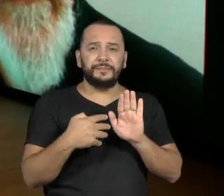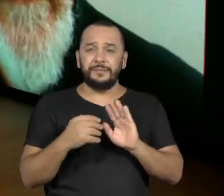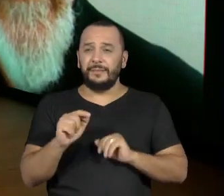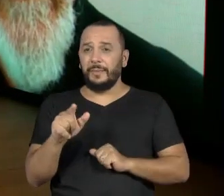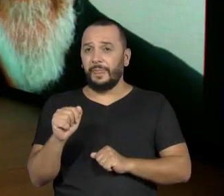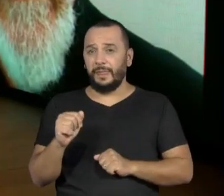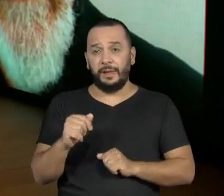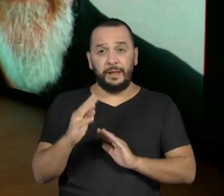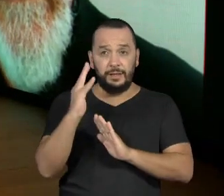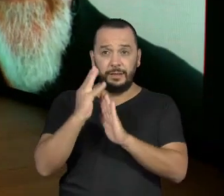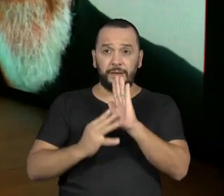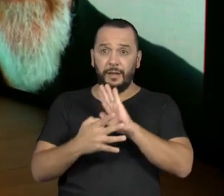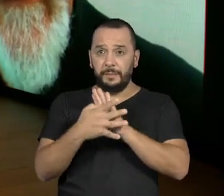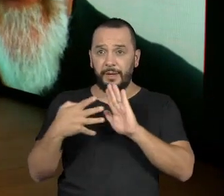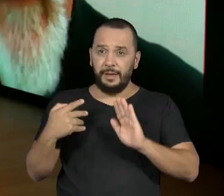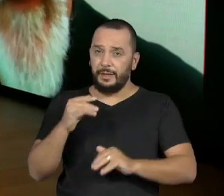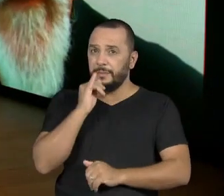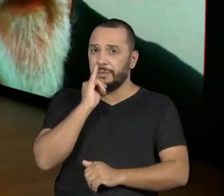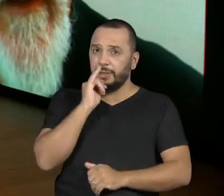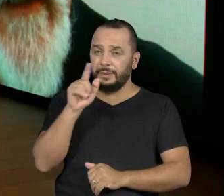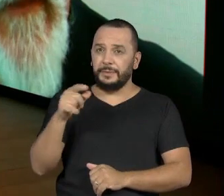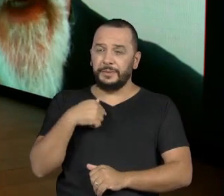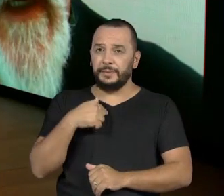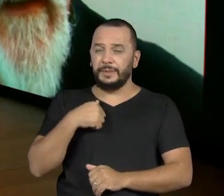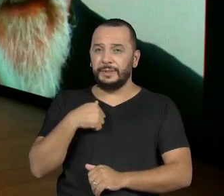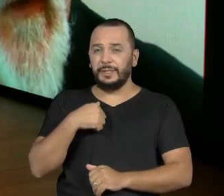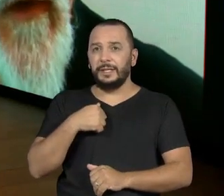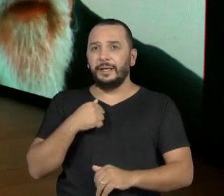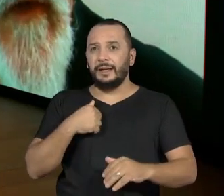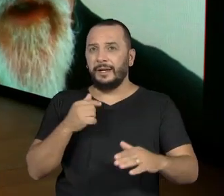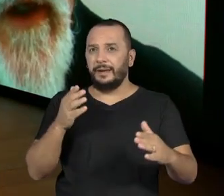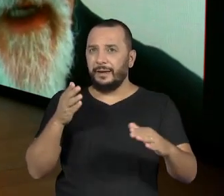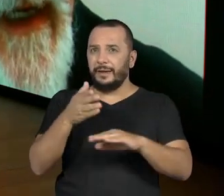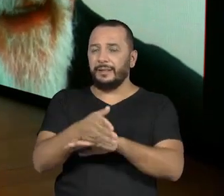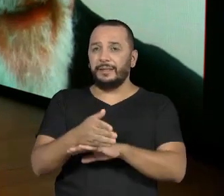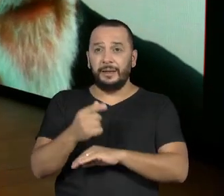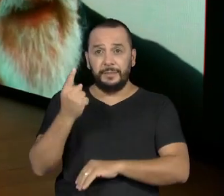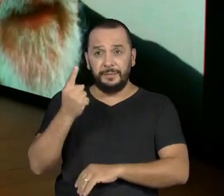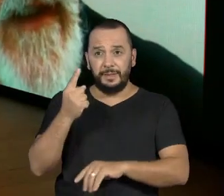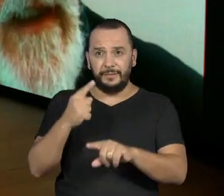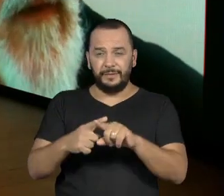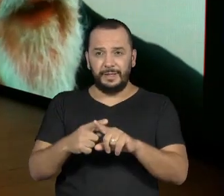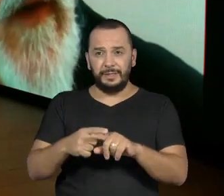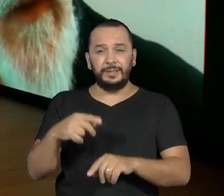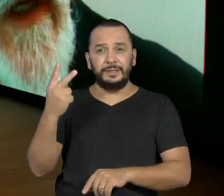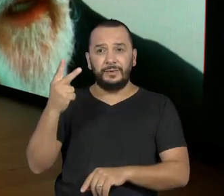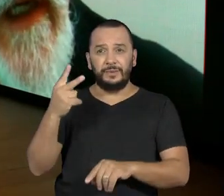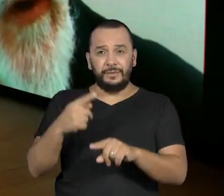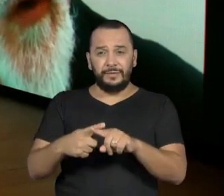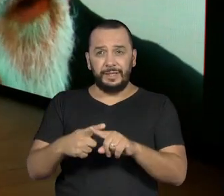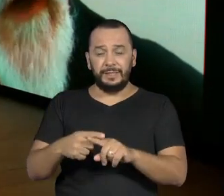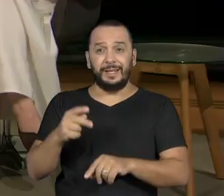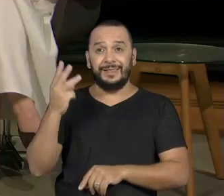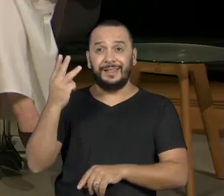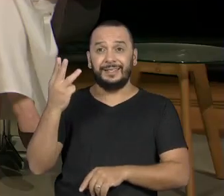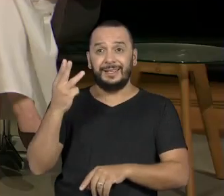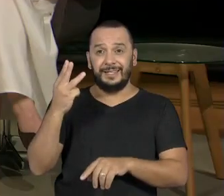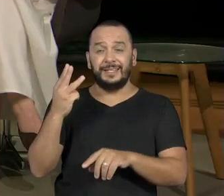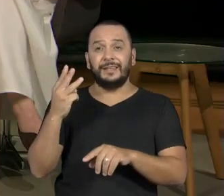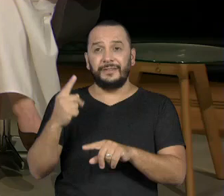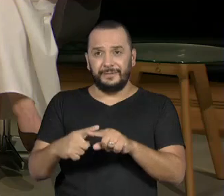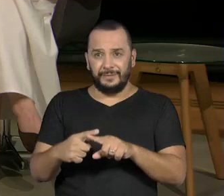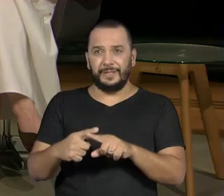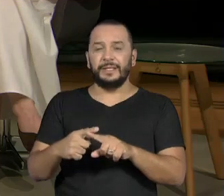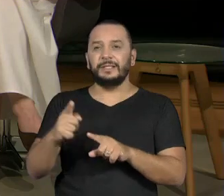você fosse, você entrava uma vez na tabela, segunda vez, na terceira, você era descontado no